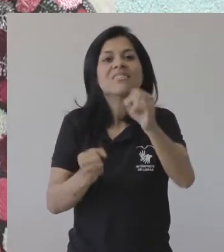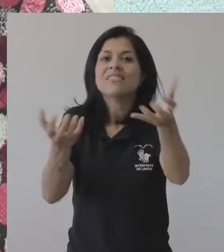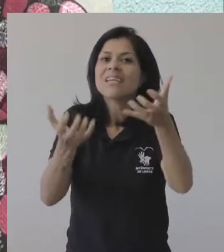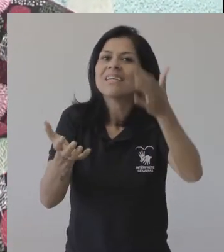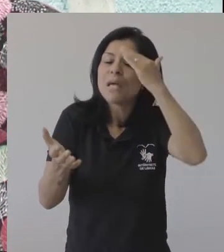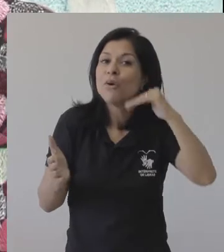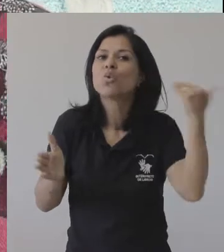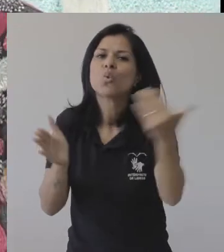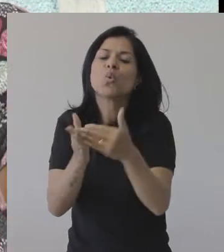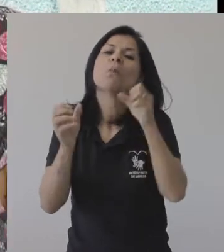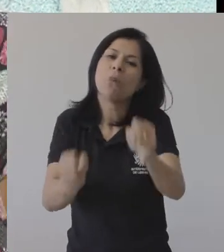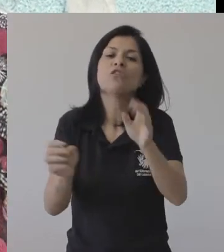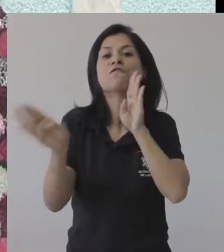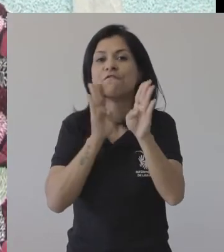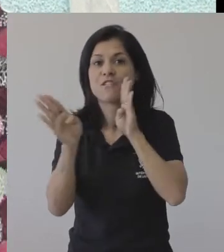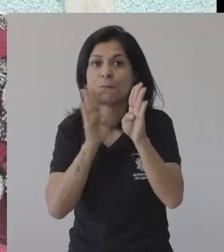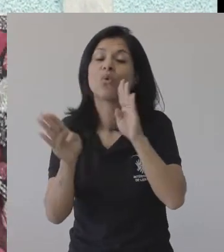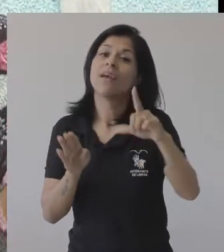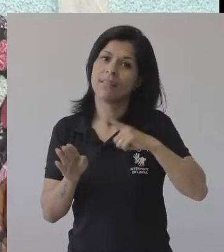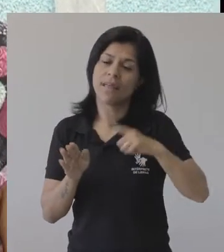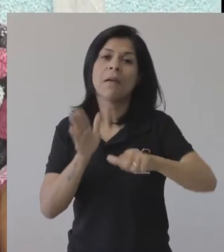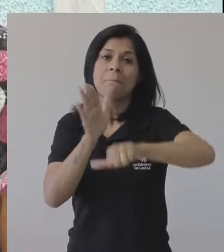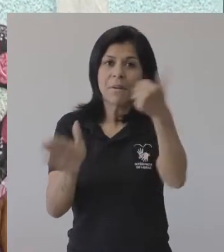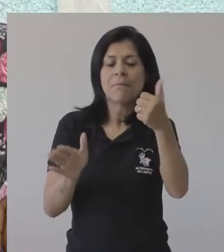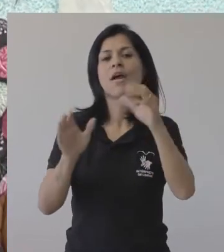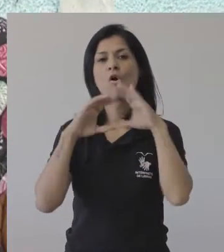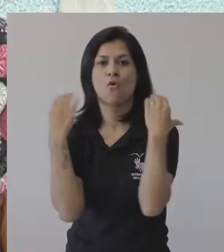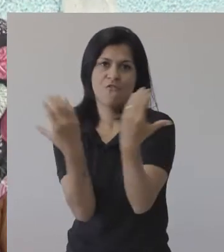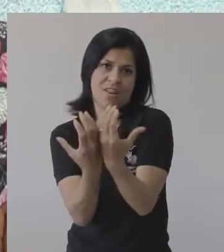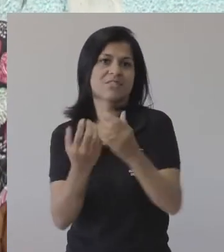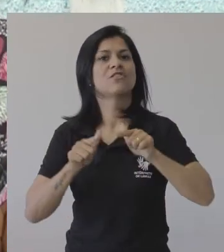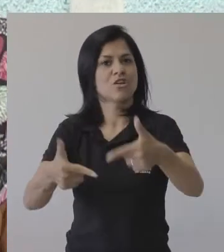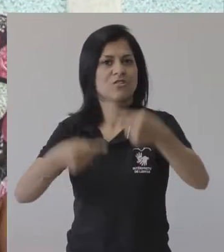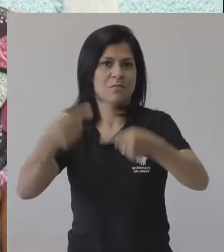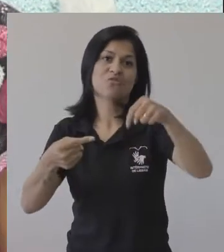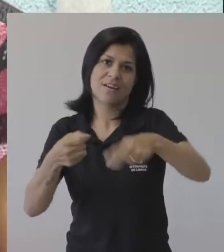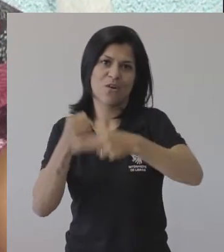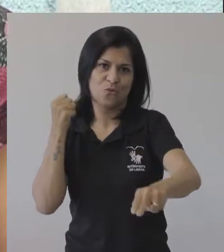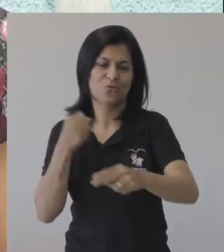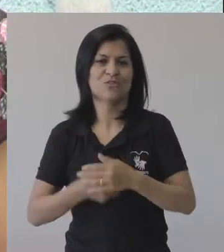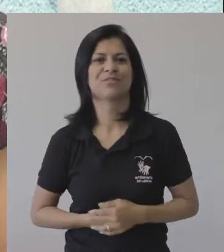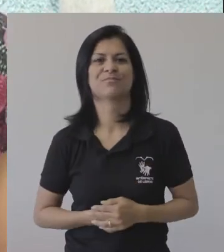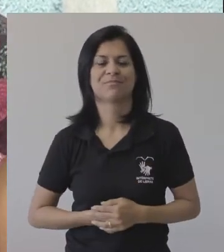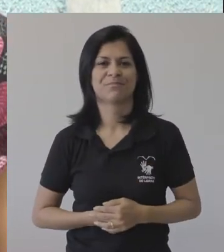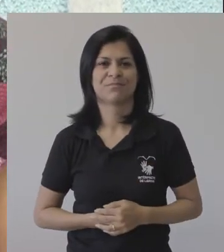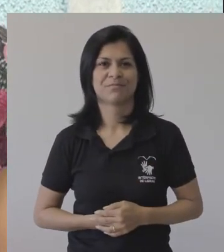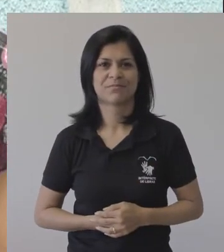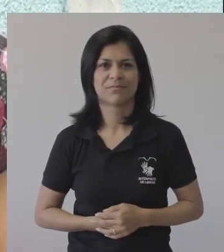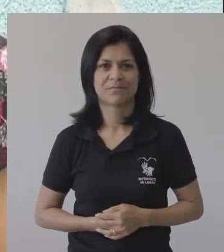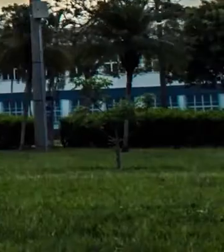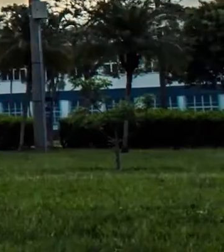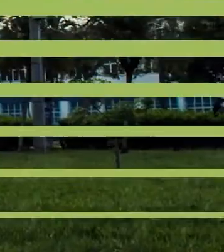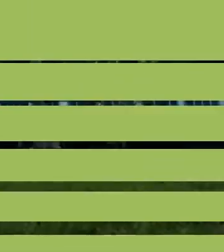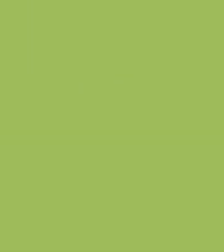acompanhar os preparativos pode acompanhar a página do Facebook. Primeira Conferência de Ações Afirmativas da UFSS. Patrícia Garcia, para a TV UFSS.